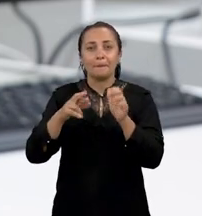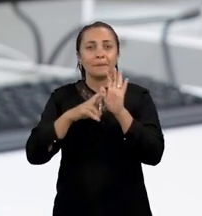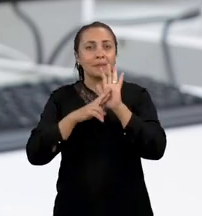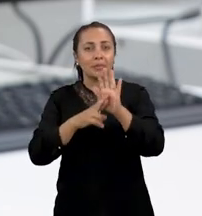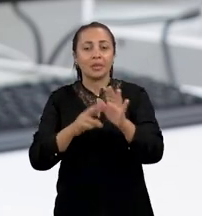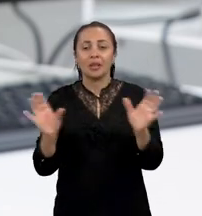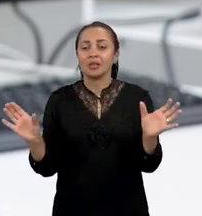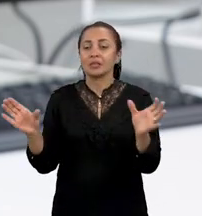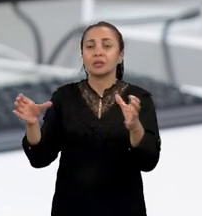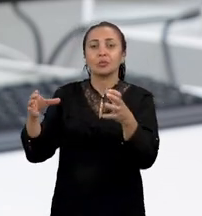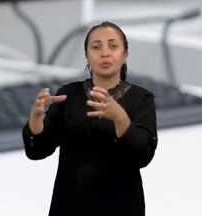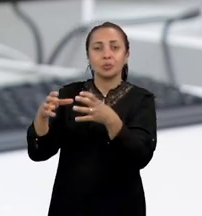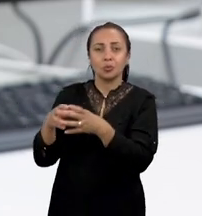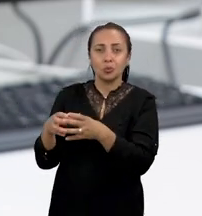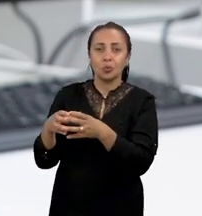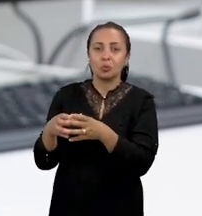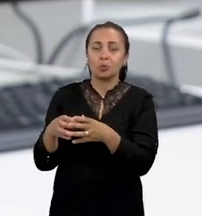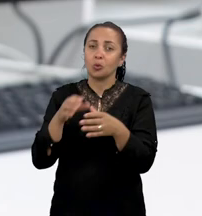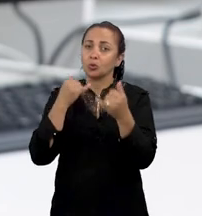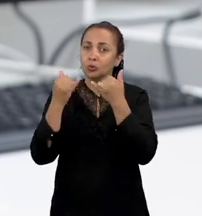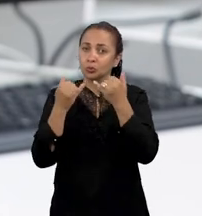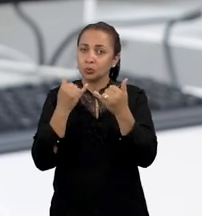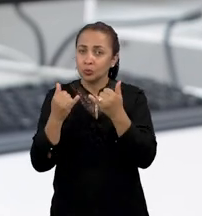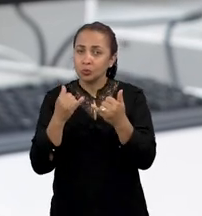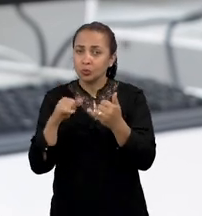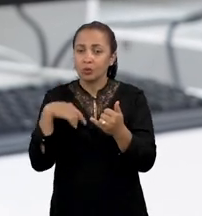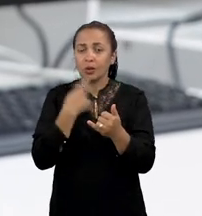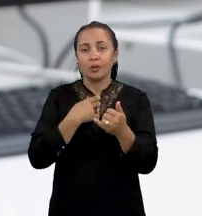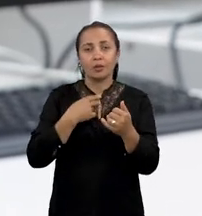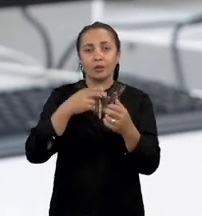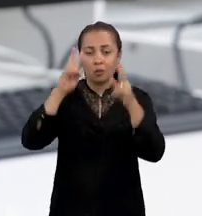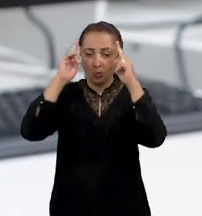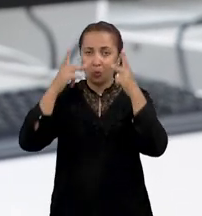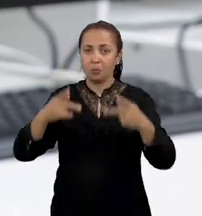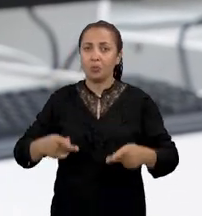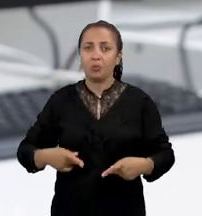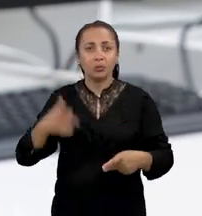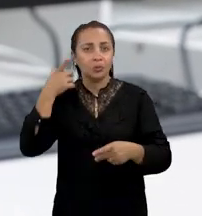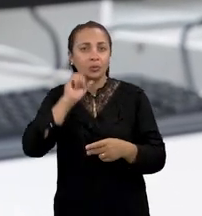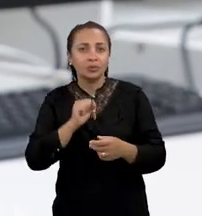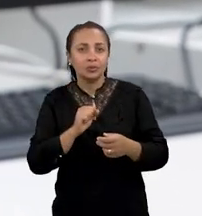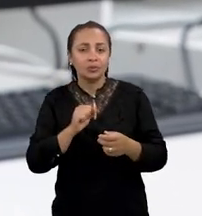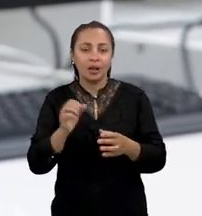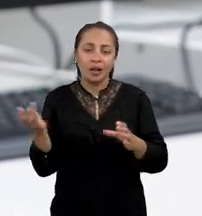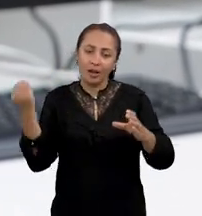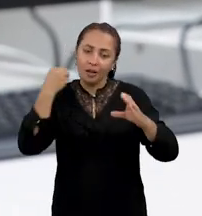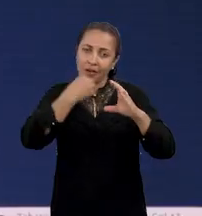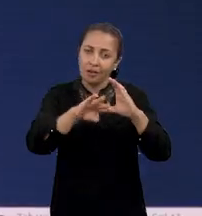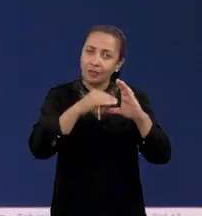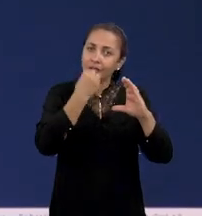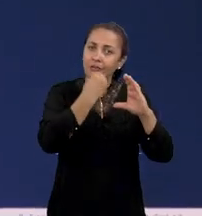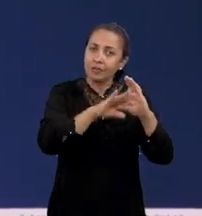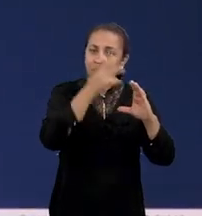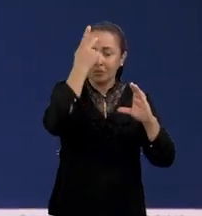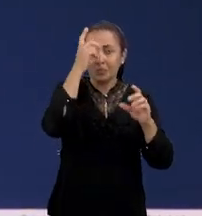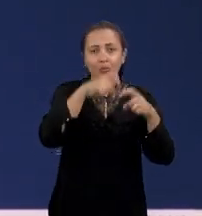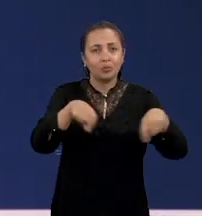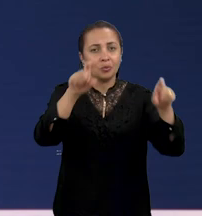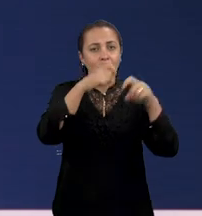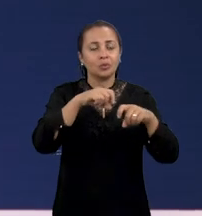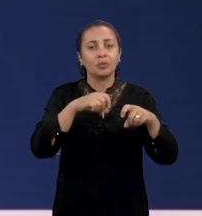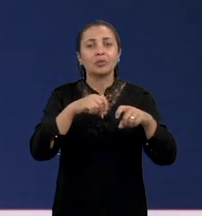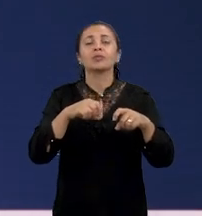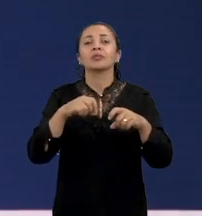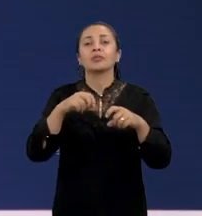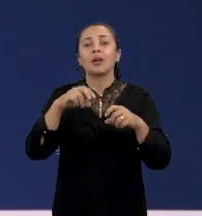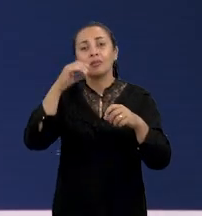representa um conjunto de instruções no qual nós humanos conseguimos repassar para o computador. Então, são um conjunto de